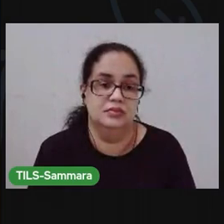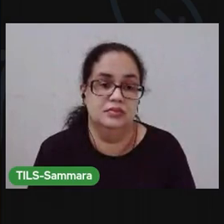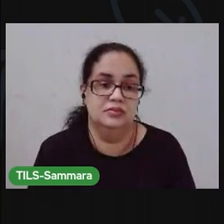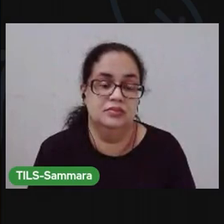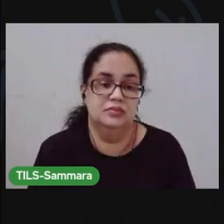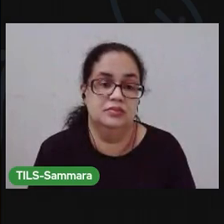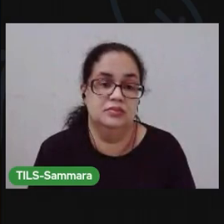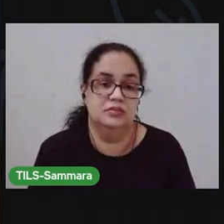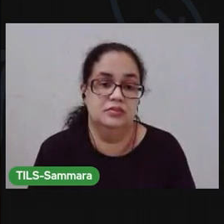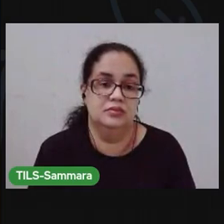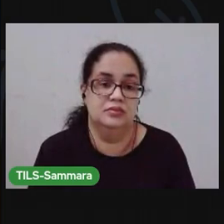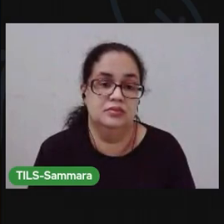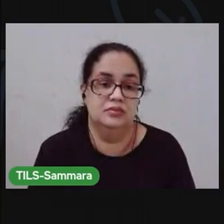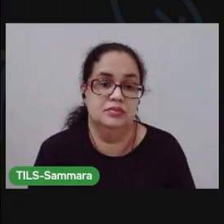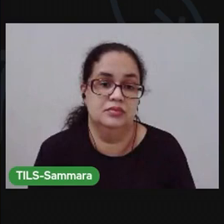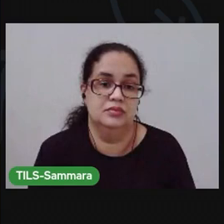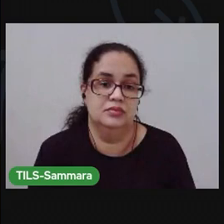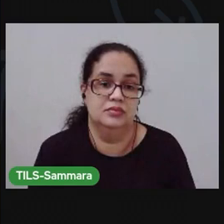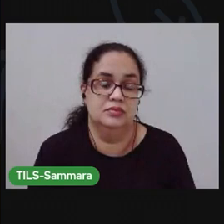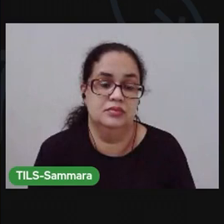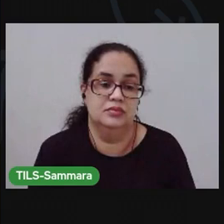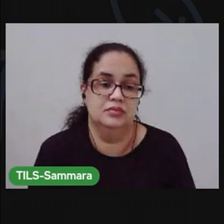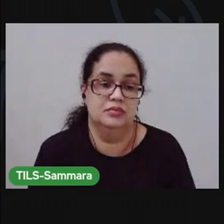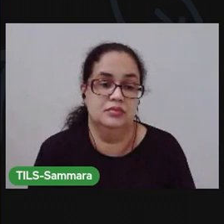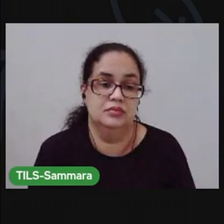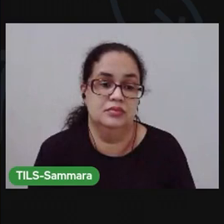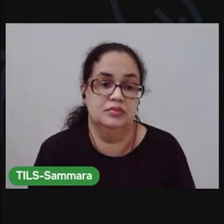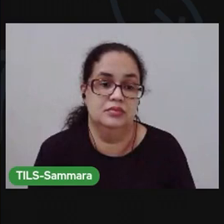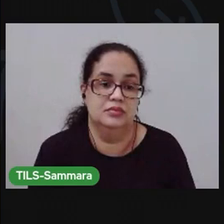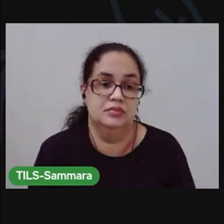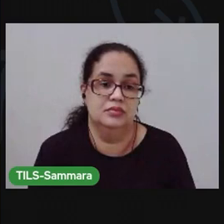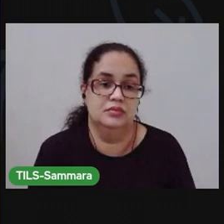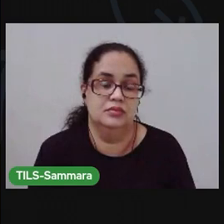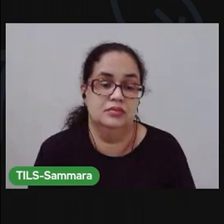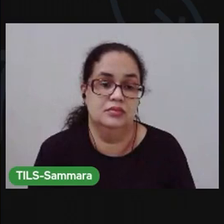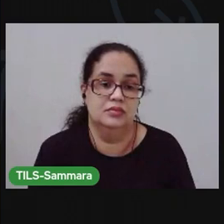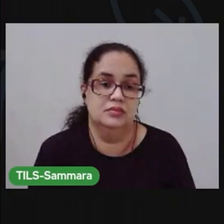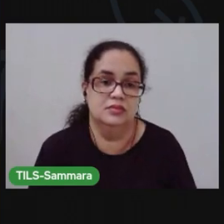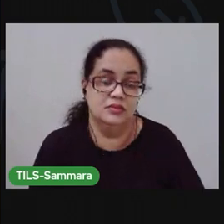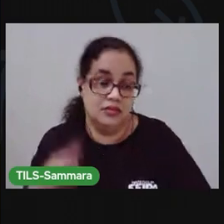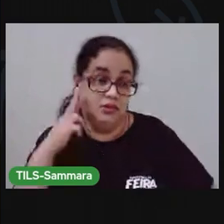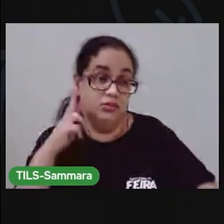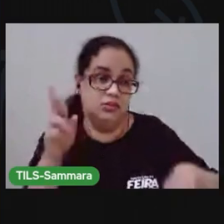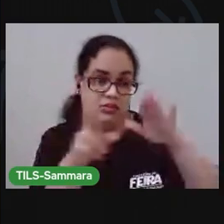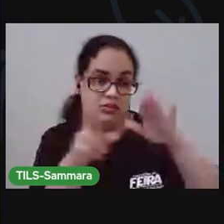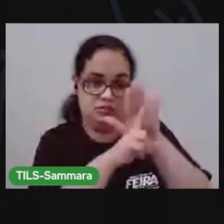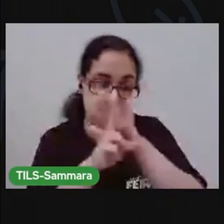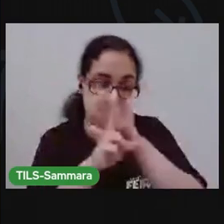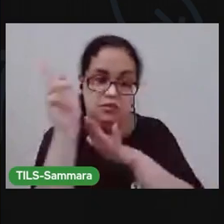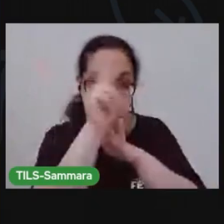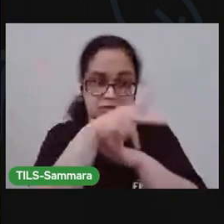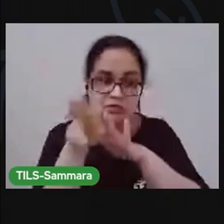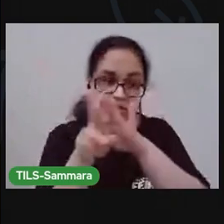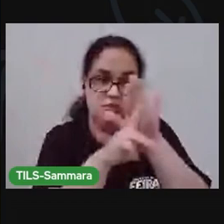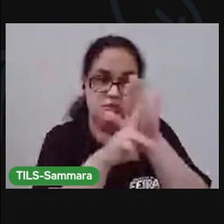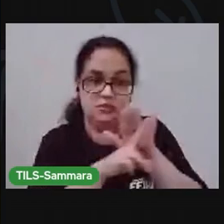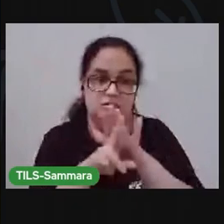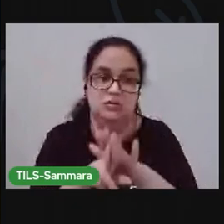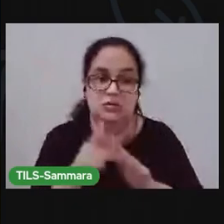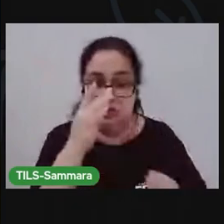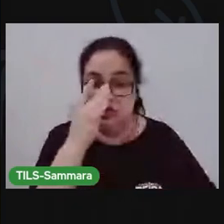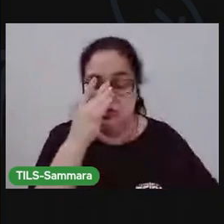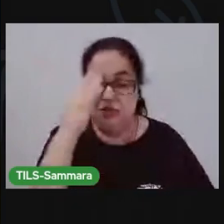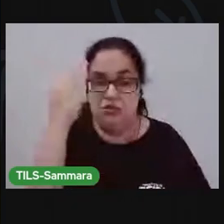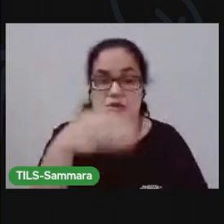Deixa eu virar aqui pra gente poder enxergar. Ver como é que tá ficando. Eu já mostro pra vocês. Ela tem que ficar